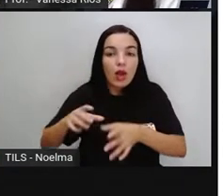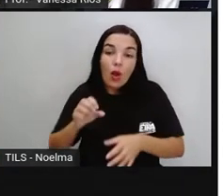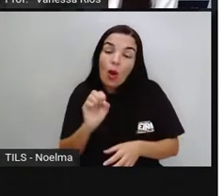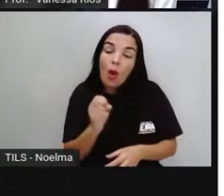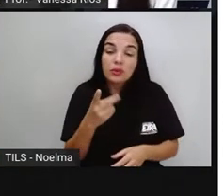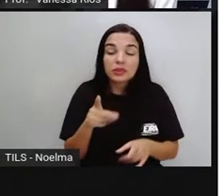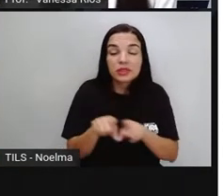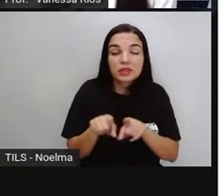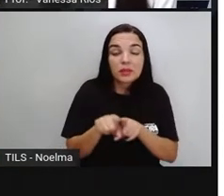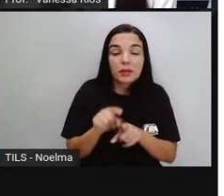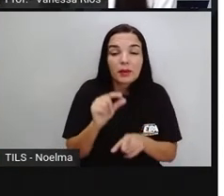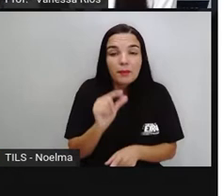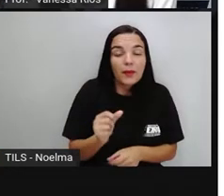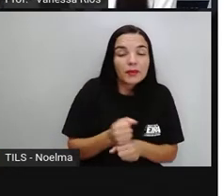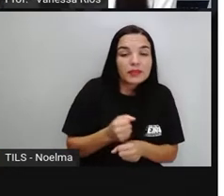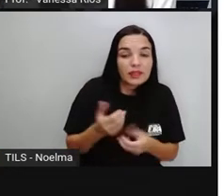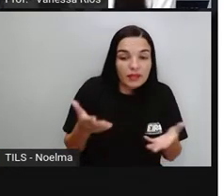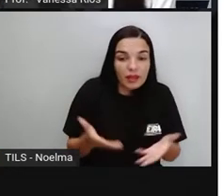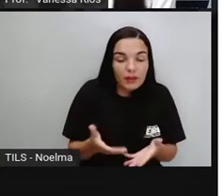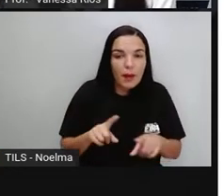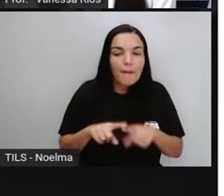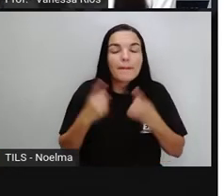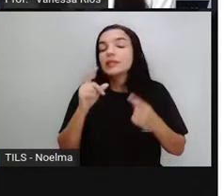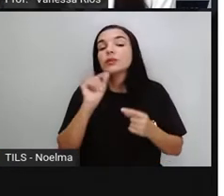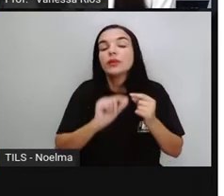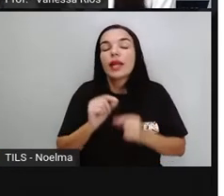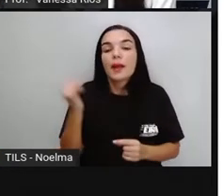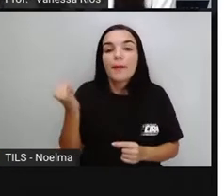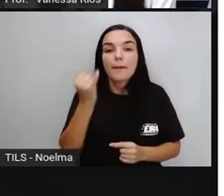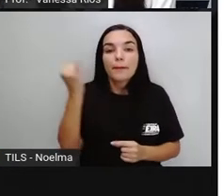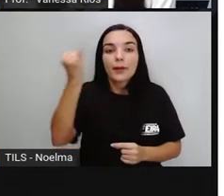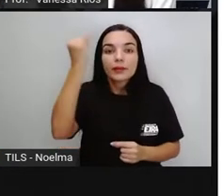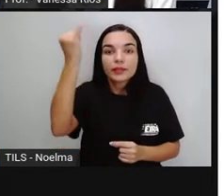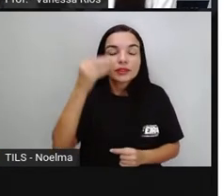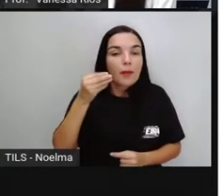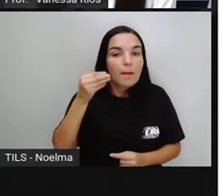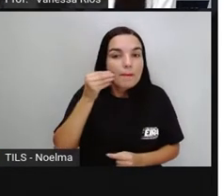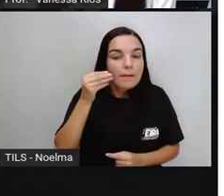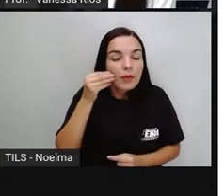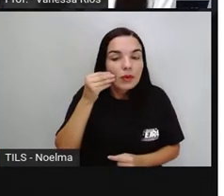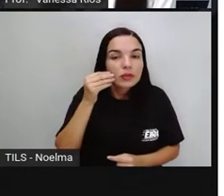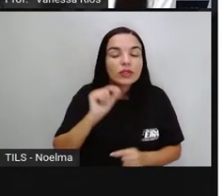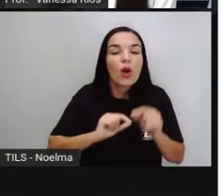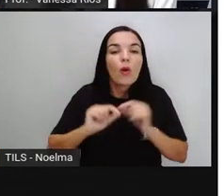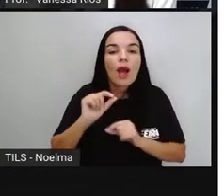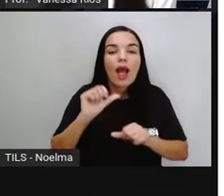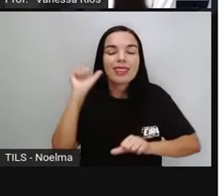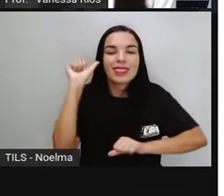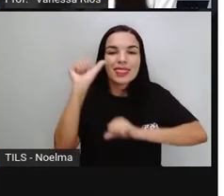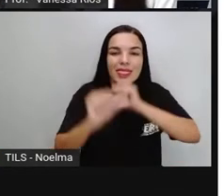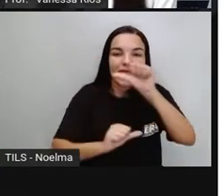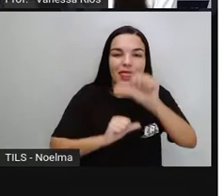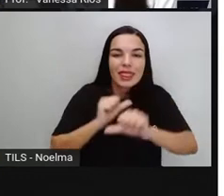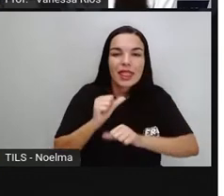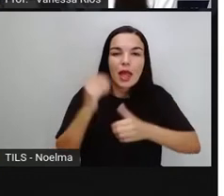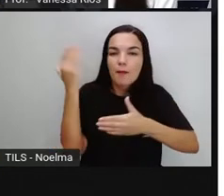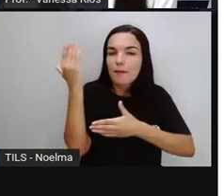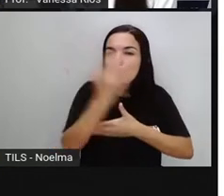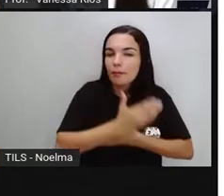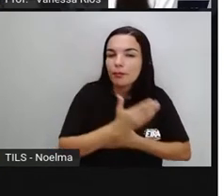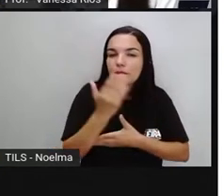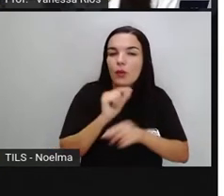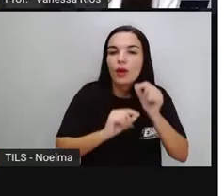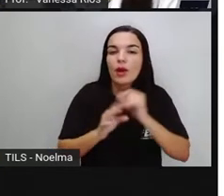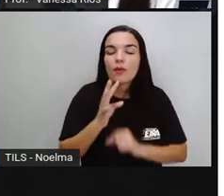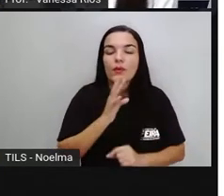poucos anos, mas que o mais importante, retratam, Mostram, transparecem aquilo que é